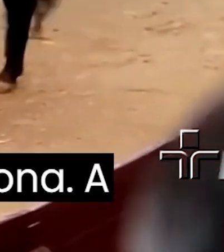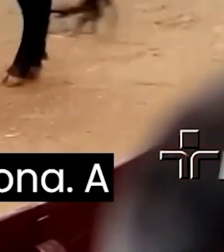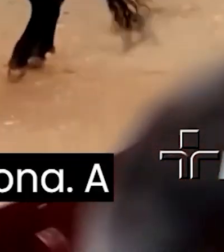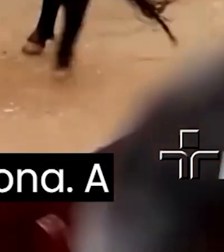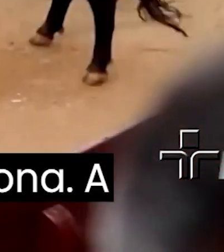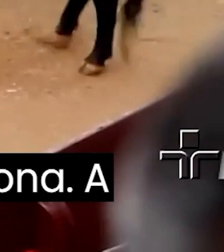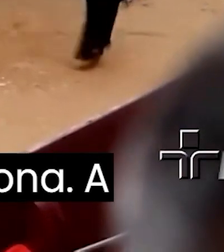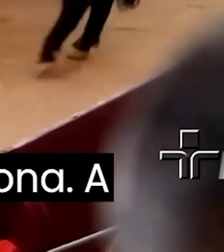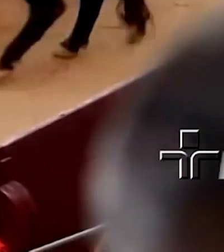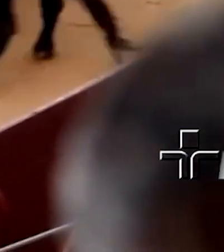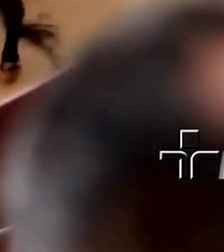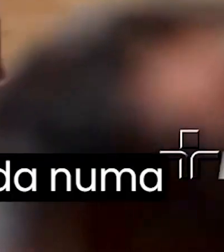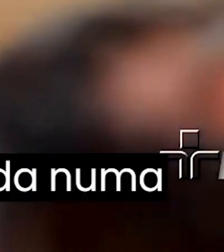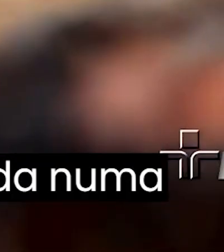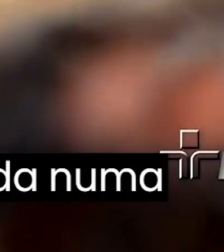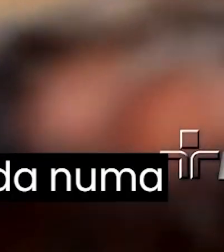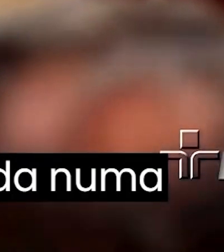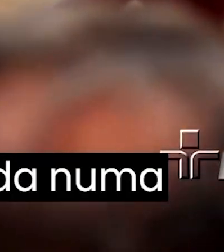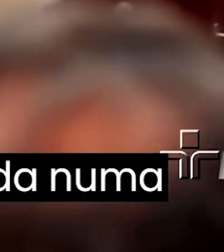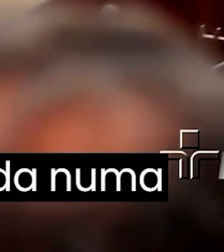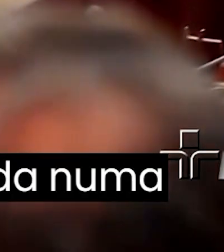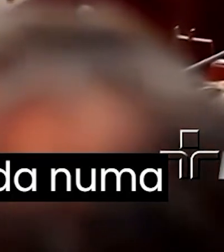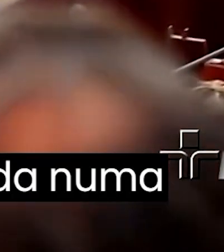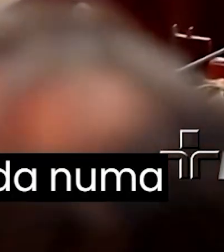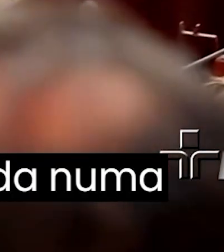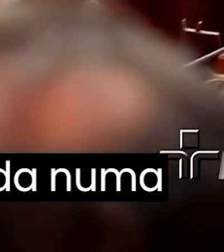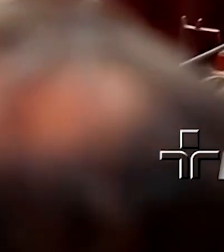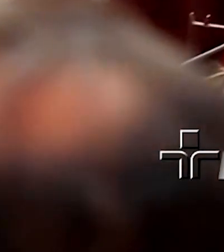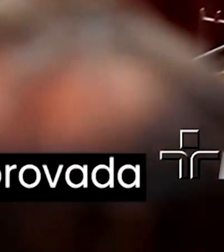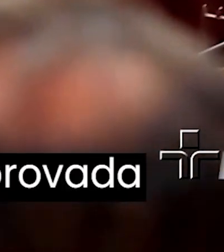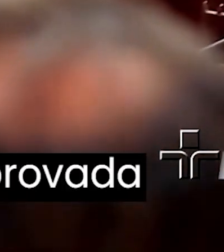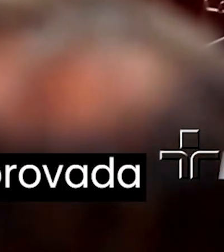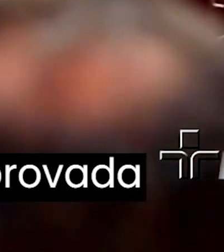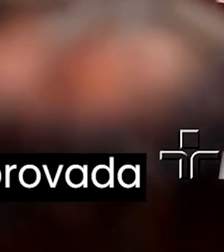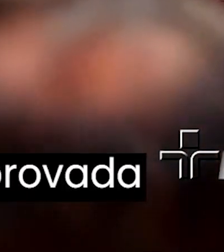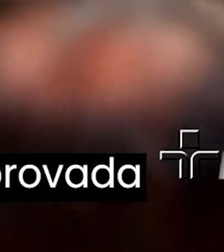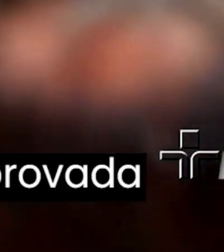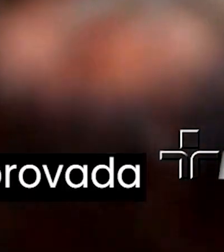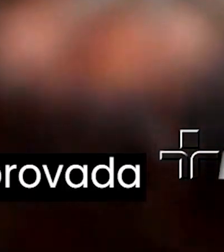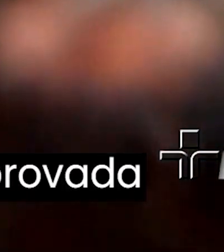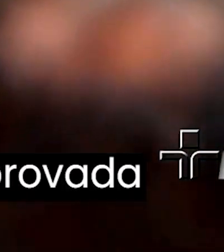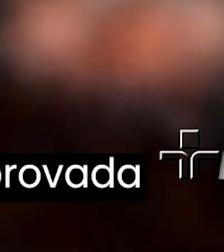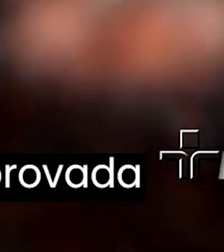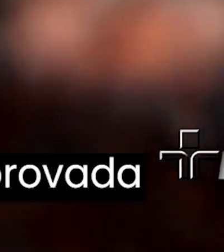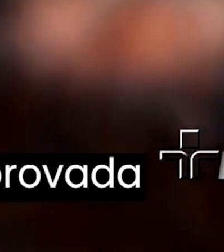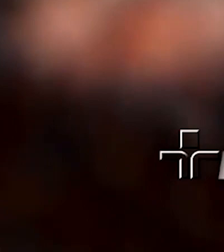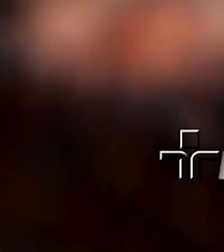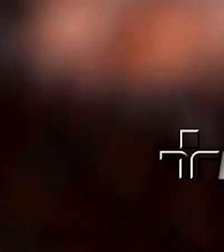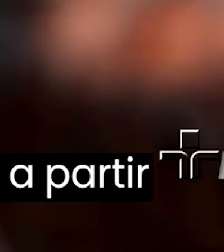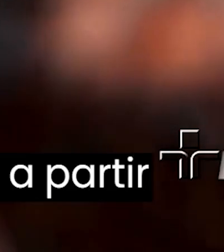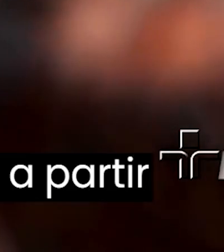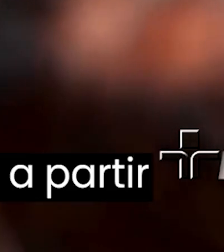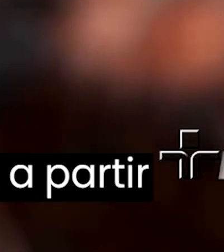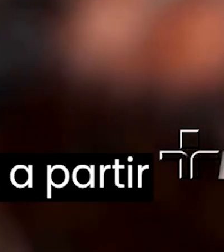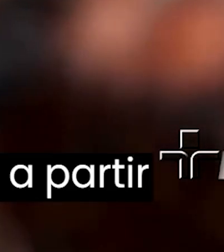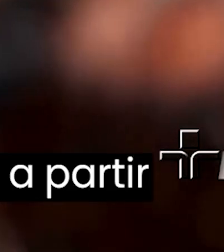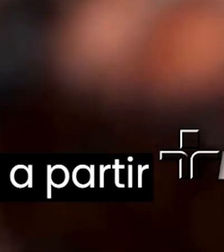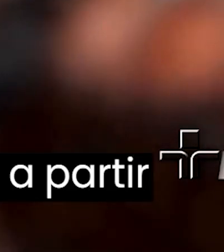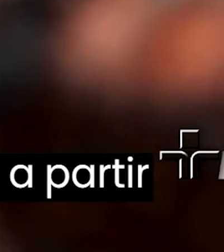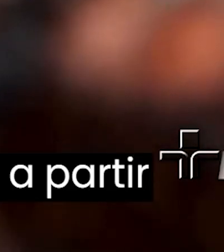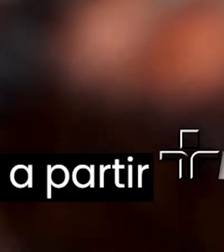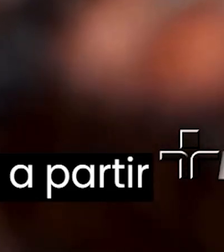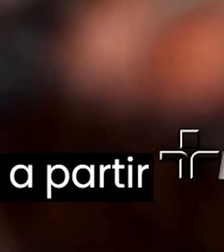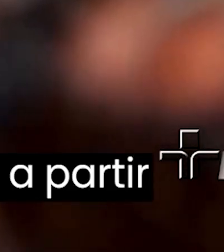monumental de barcelona a proibição das touradas é baseada numa proposta popular essa lei foi aprovada em julho do ano